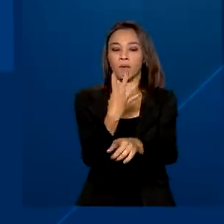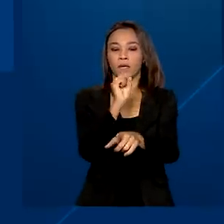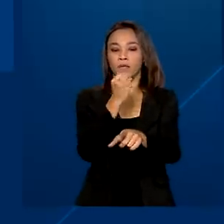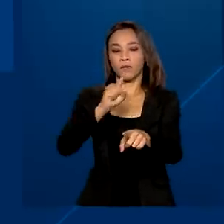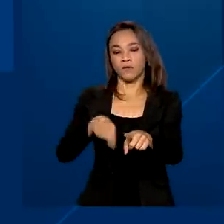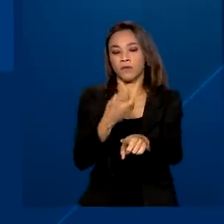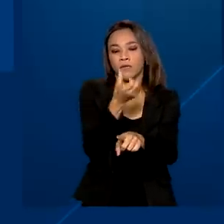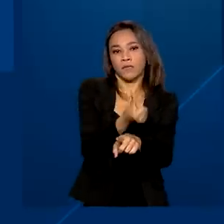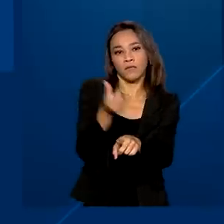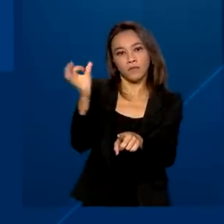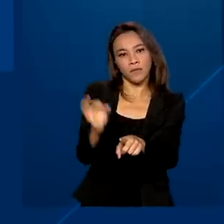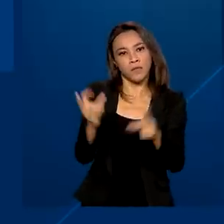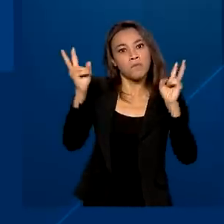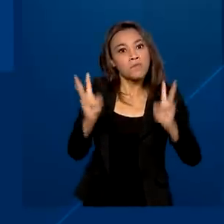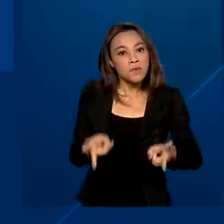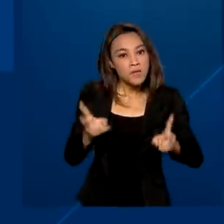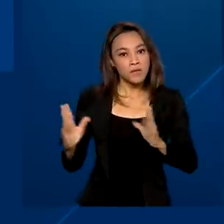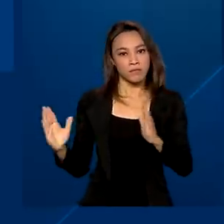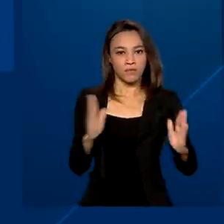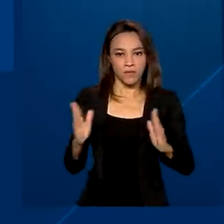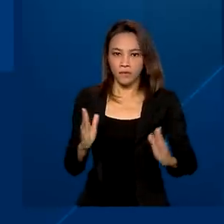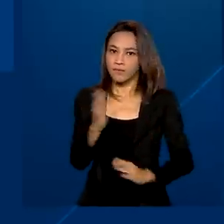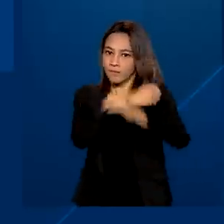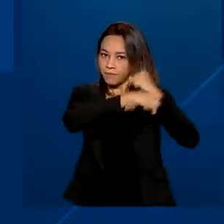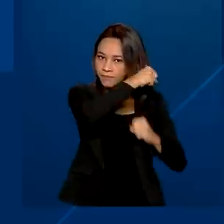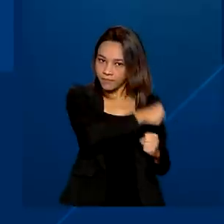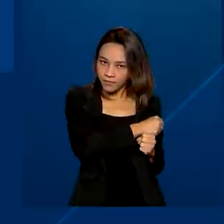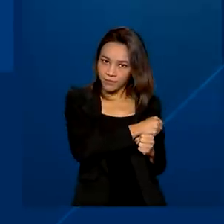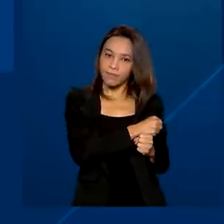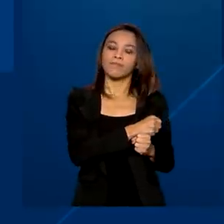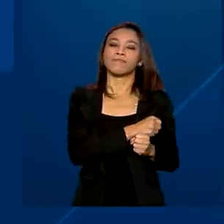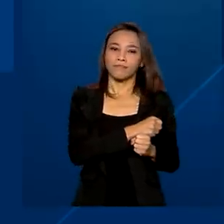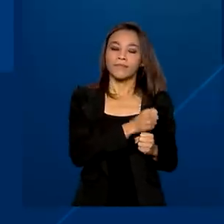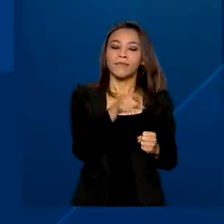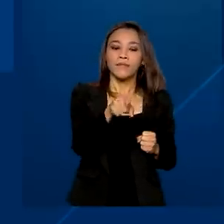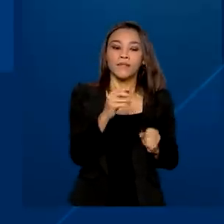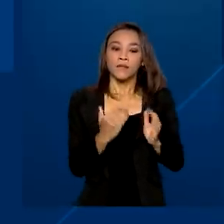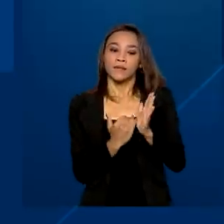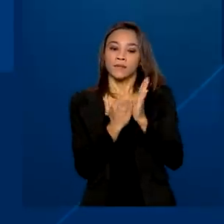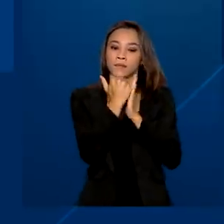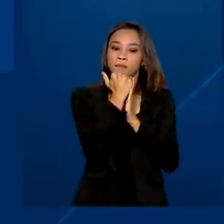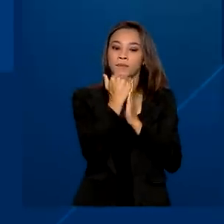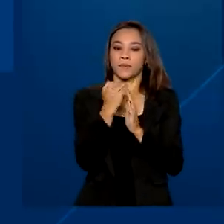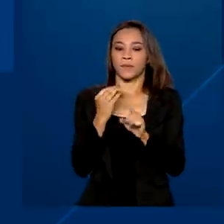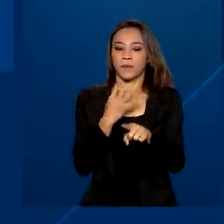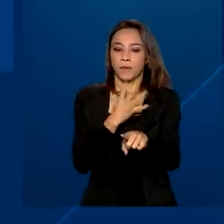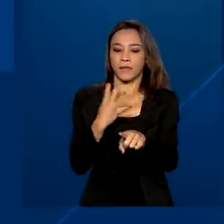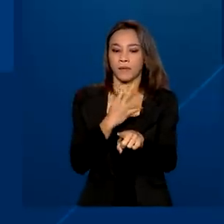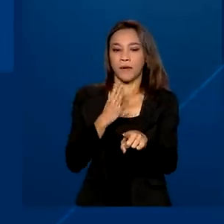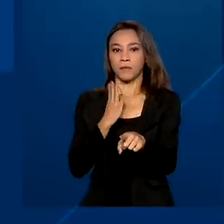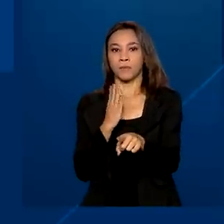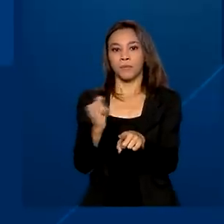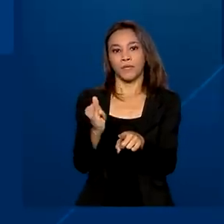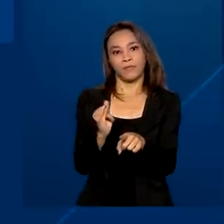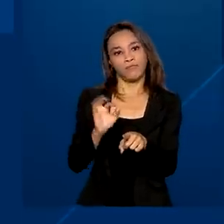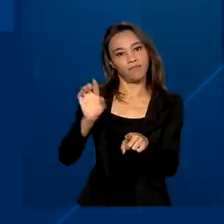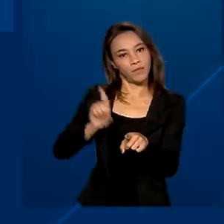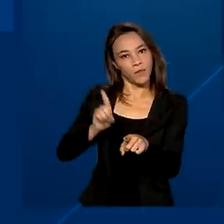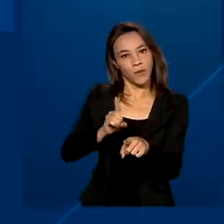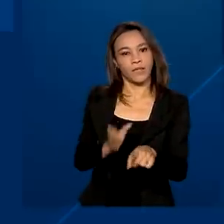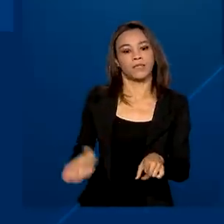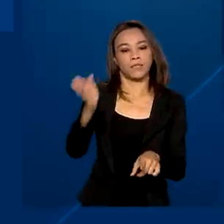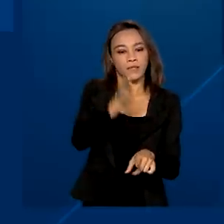em relação ao mesmo período do ano passado, superando 44 bilhões de dólares. Houve